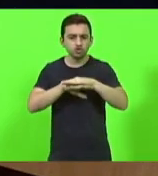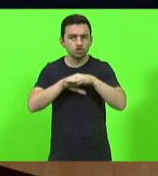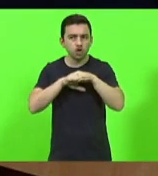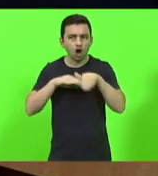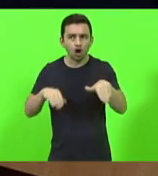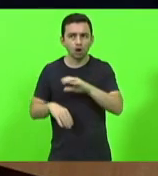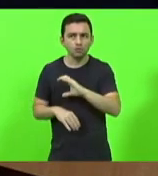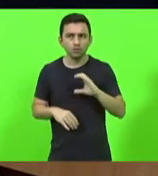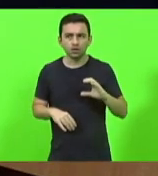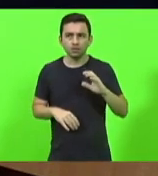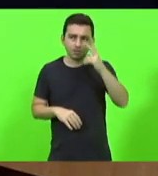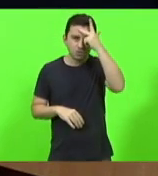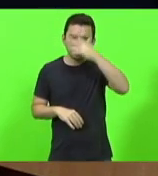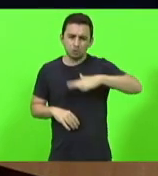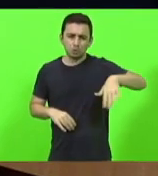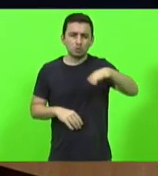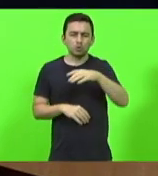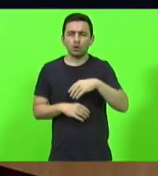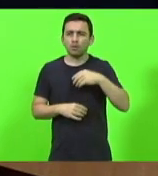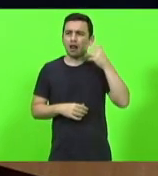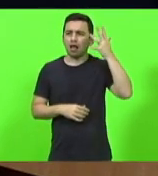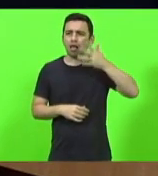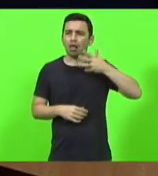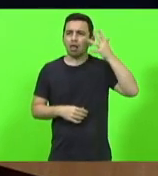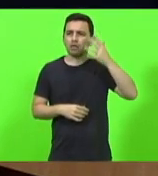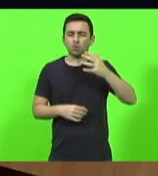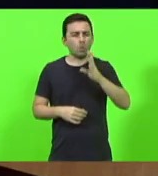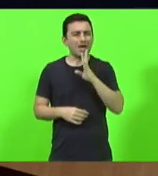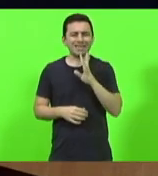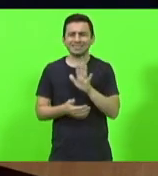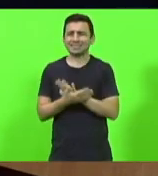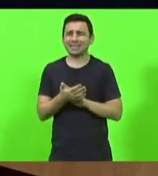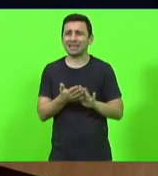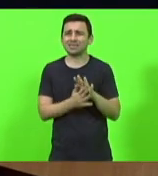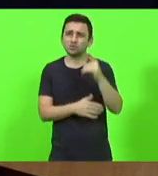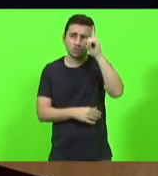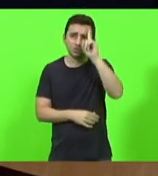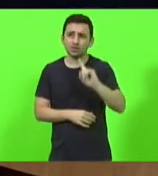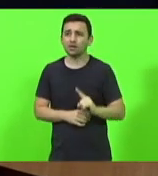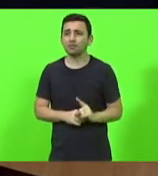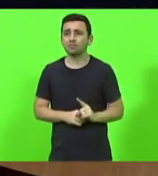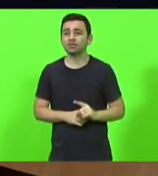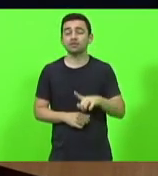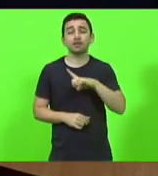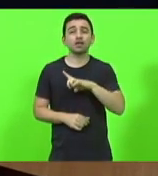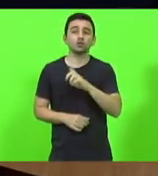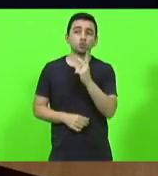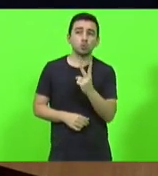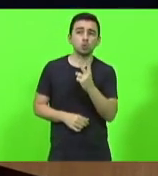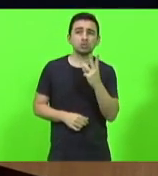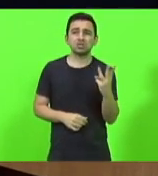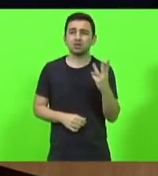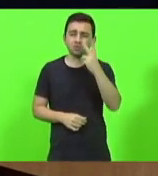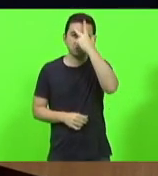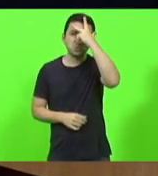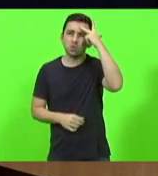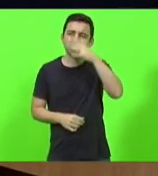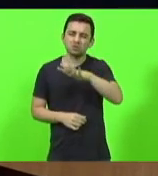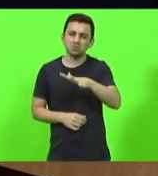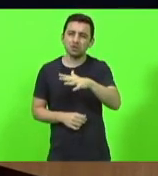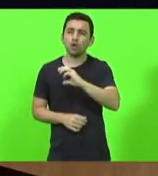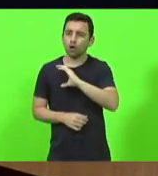As pessoas estão falando aqui no microfone sem ter conhecimento, mas se tem, é dois ou três cargos comissionados